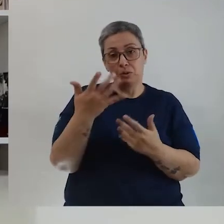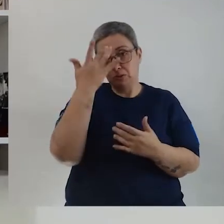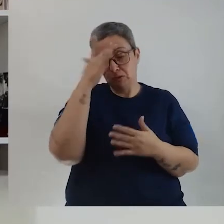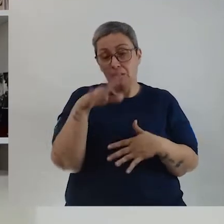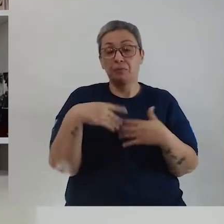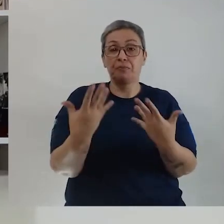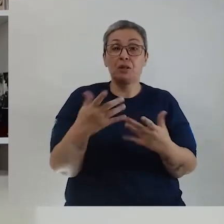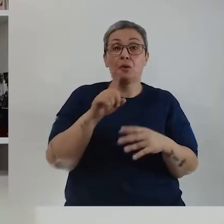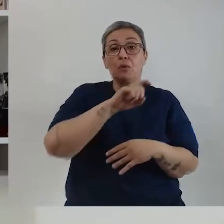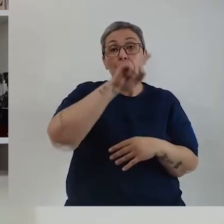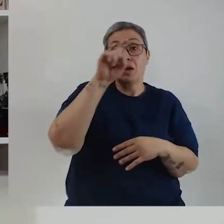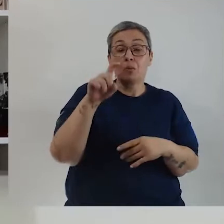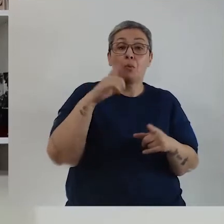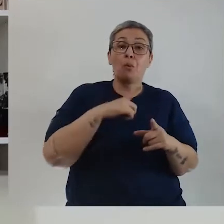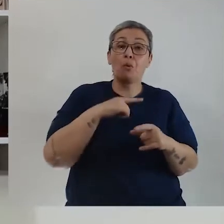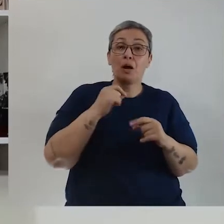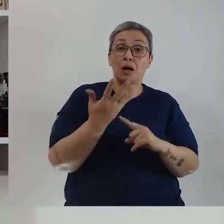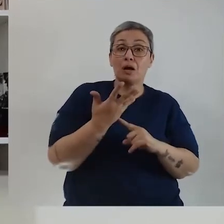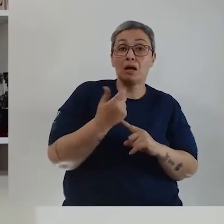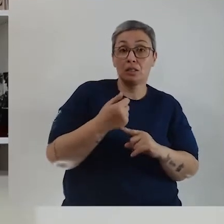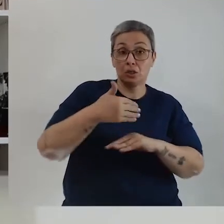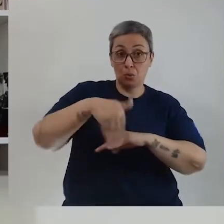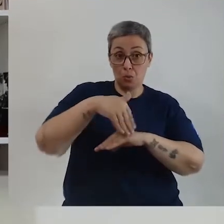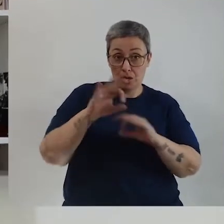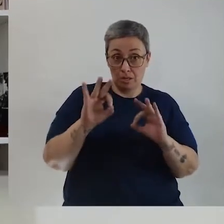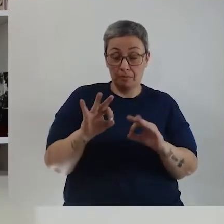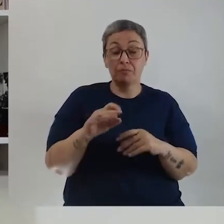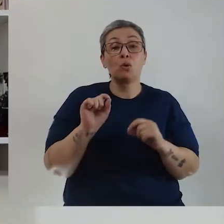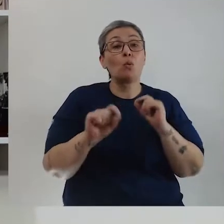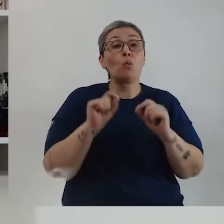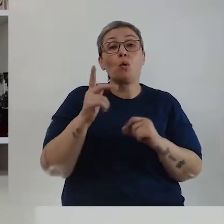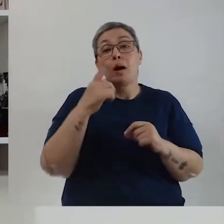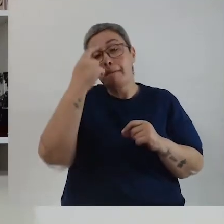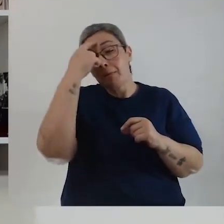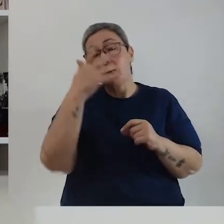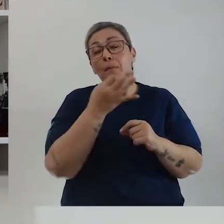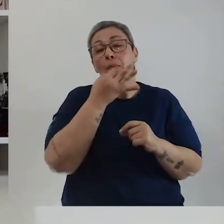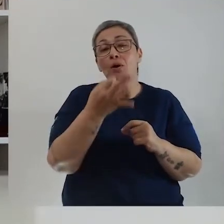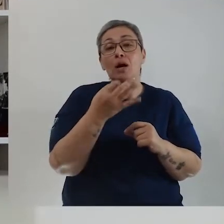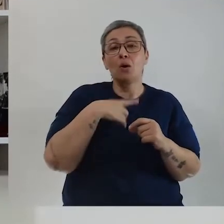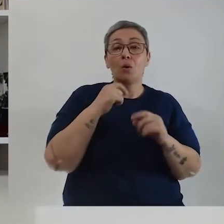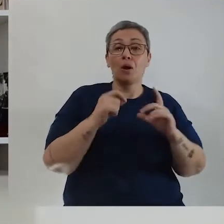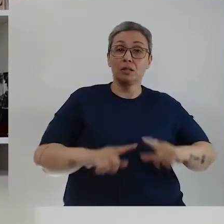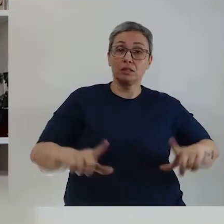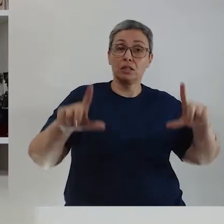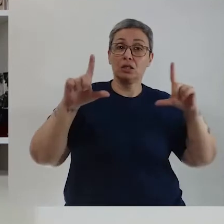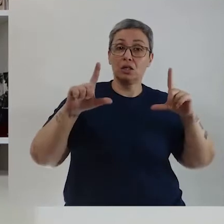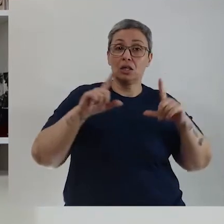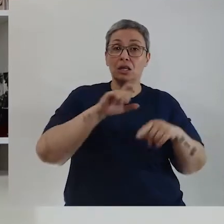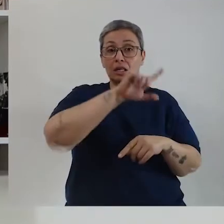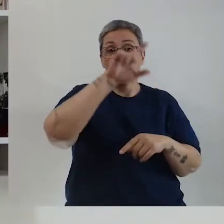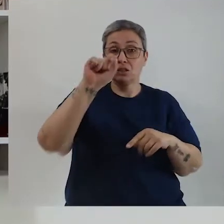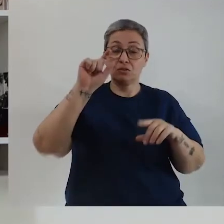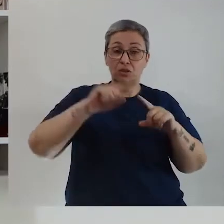pergunta, não sei se é isso mesmo, tá? O grafite é considerado uma arte de rua. O que você pensa em relação à exposição